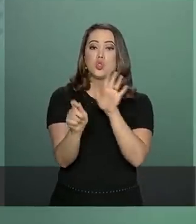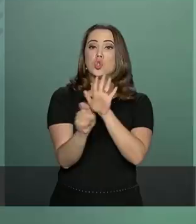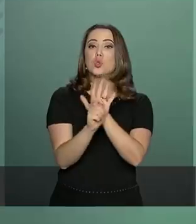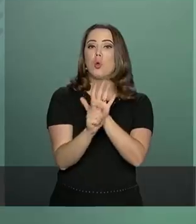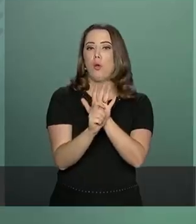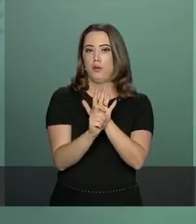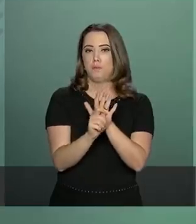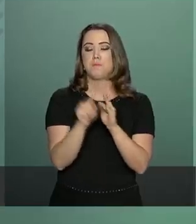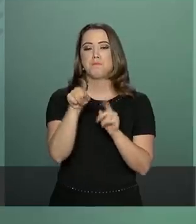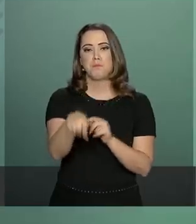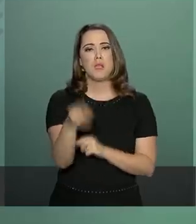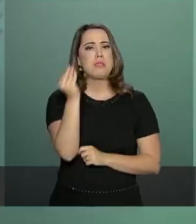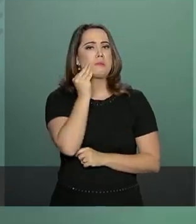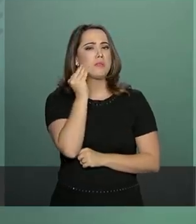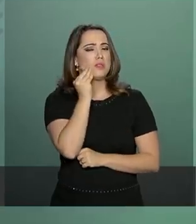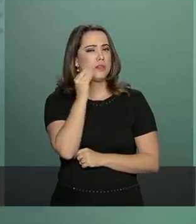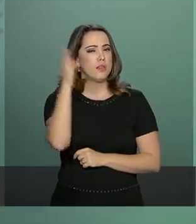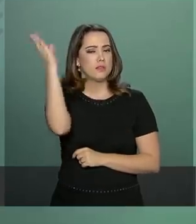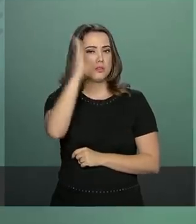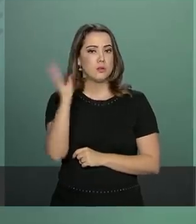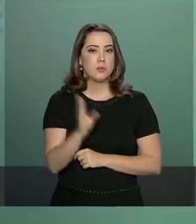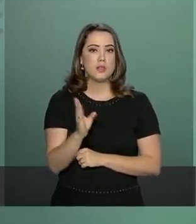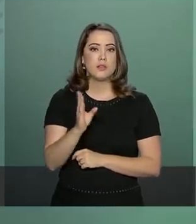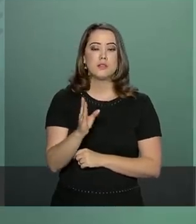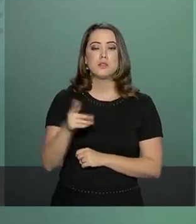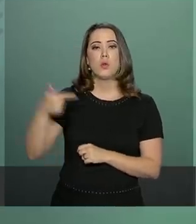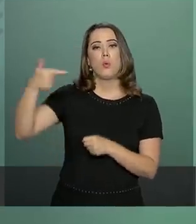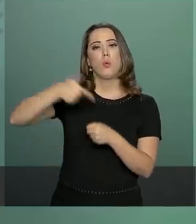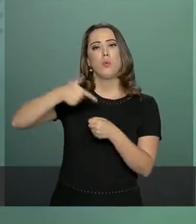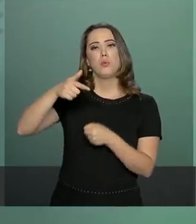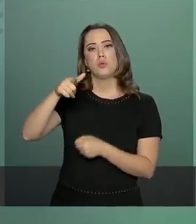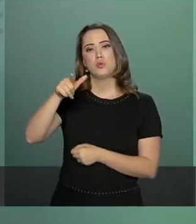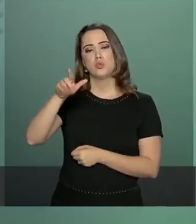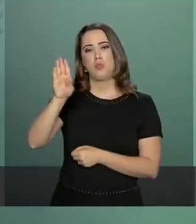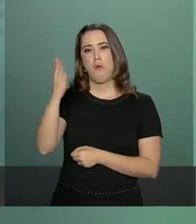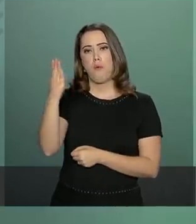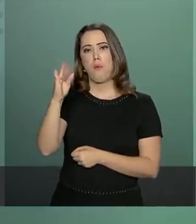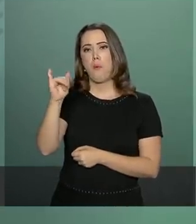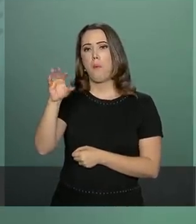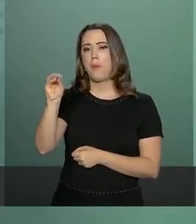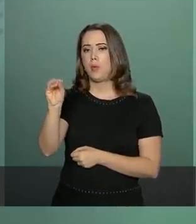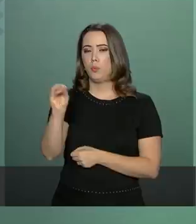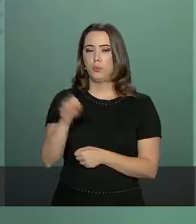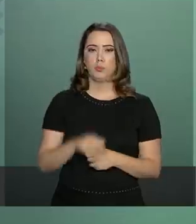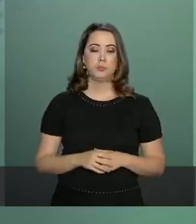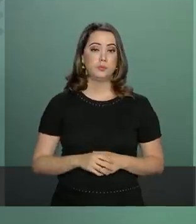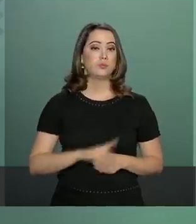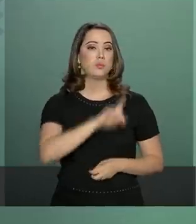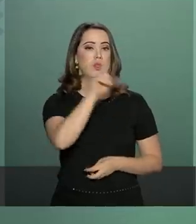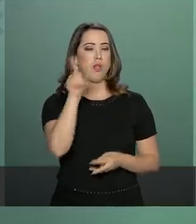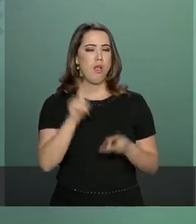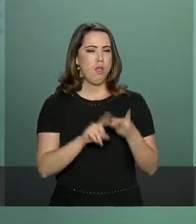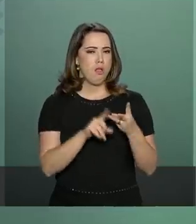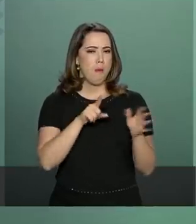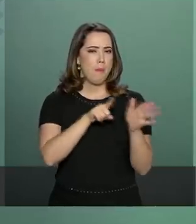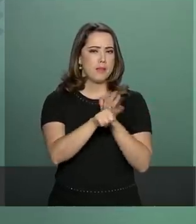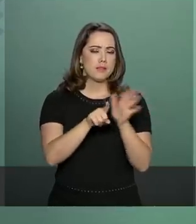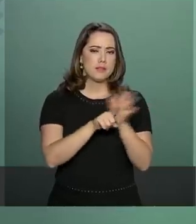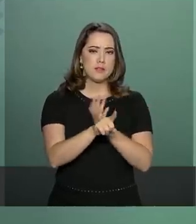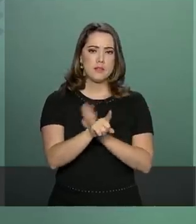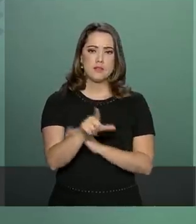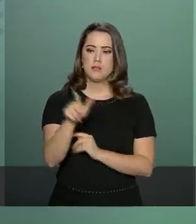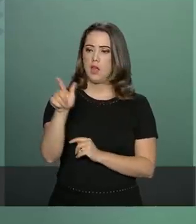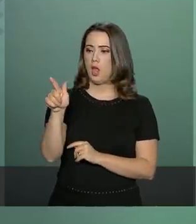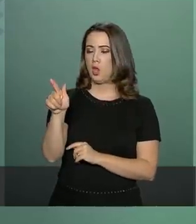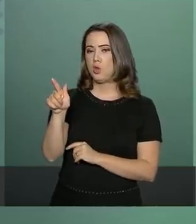Experiência brasileira no biocombustível. Pesquisa do grafeno. Aliás,